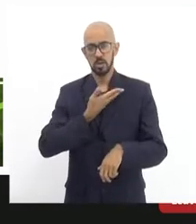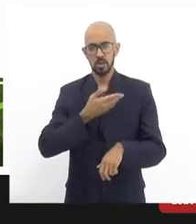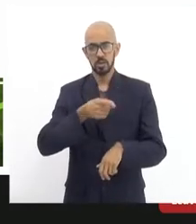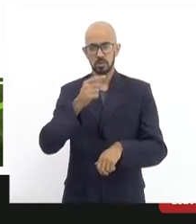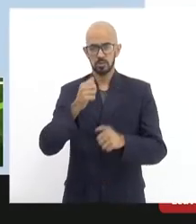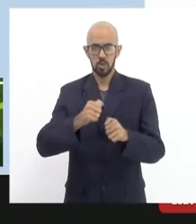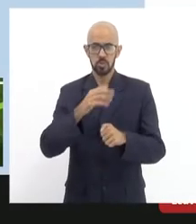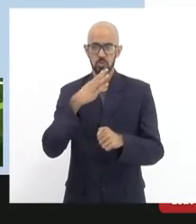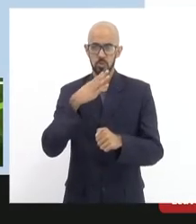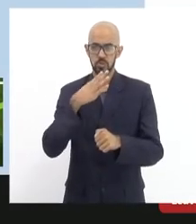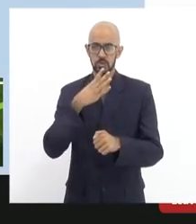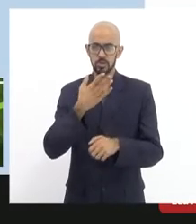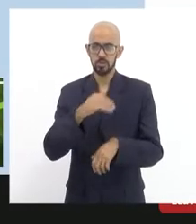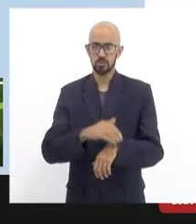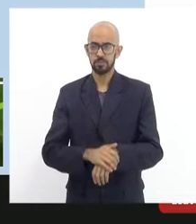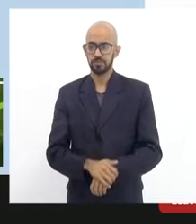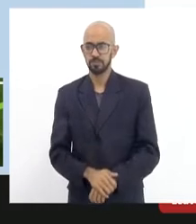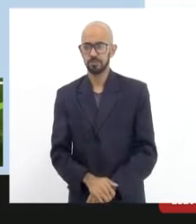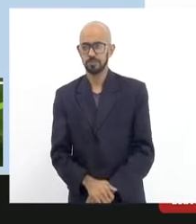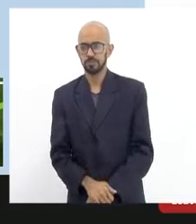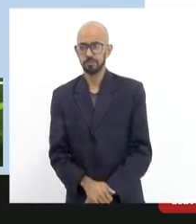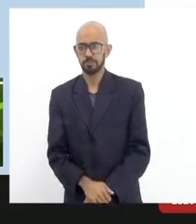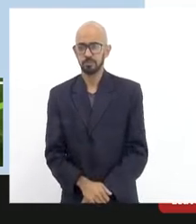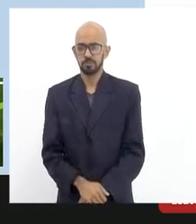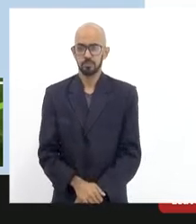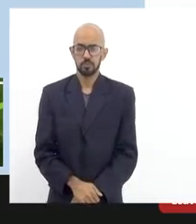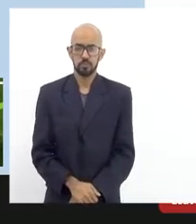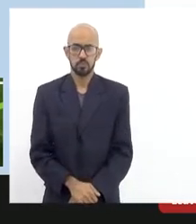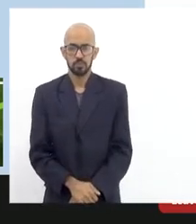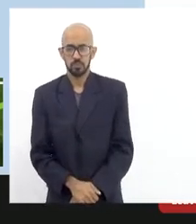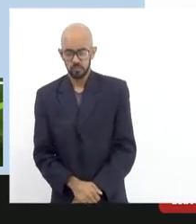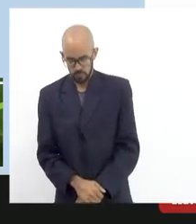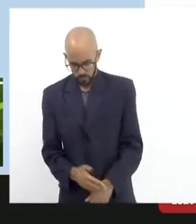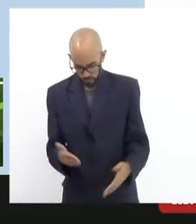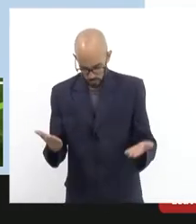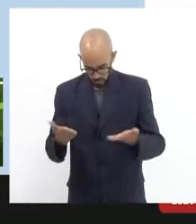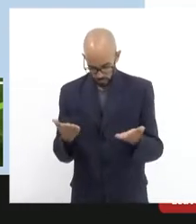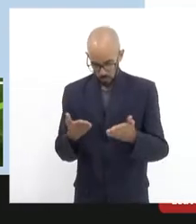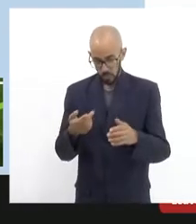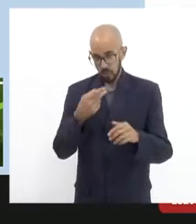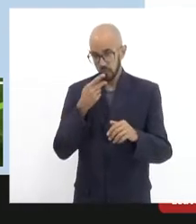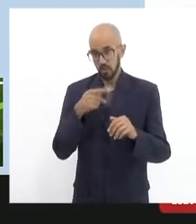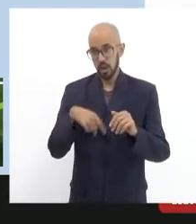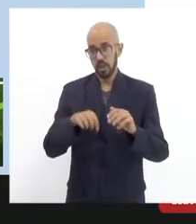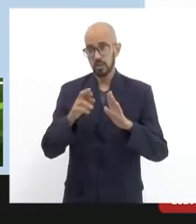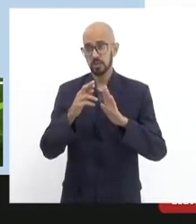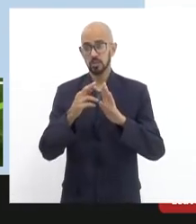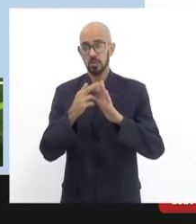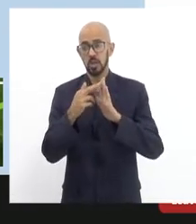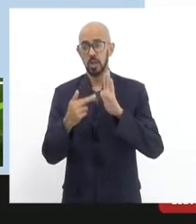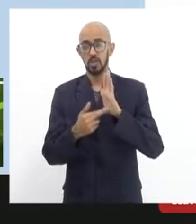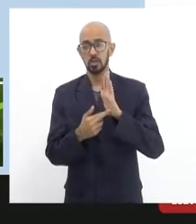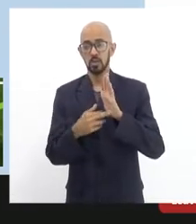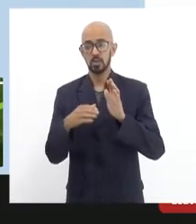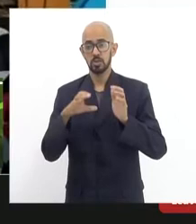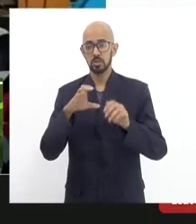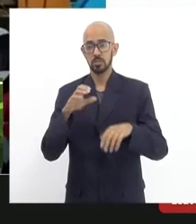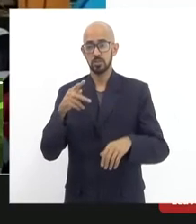conhecer. Vamos adiante. Agora vamos entrar no relatório da Comissão Parlamentar de Inquéria. Adiante.